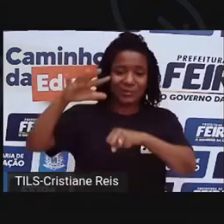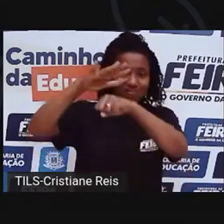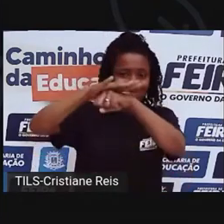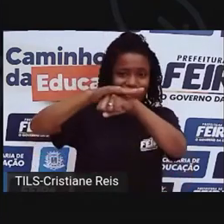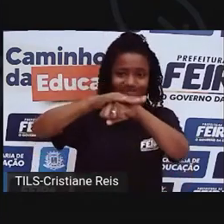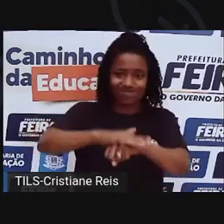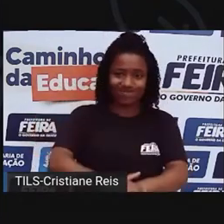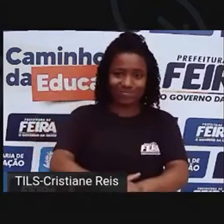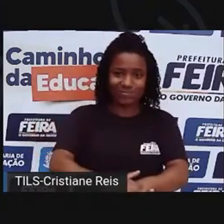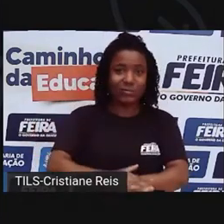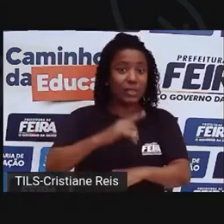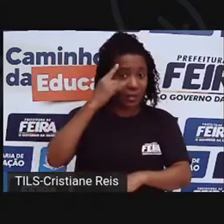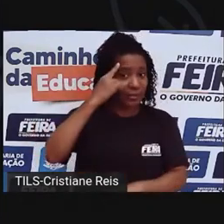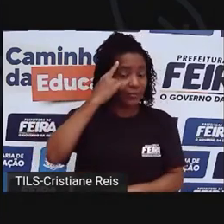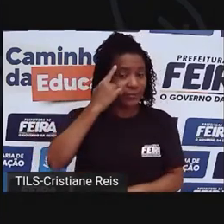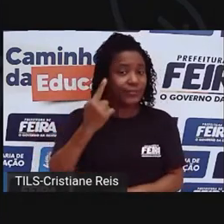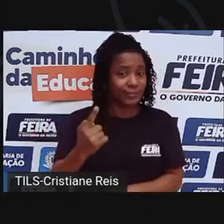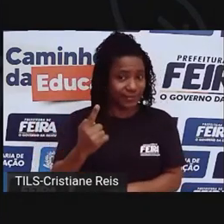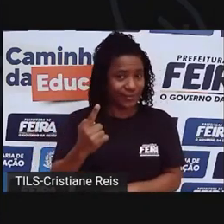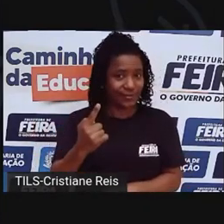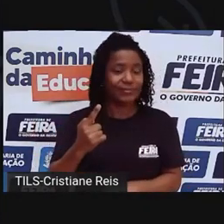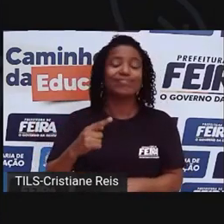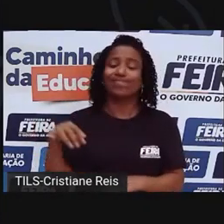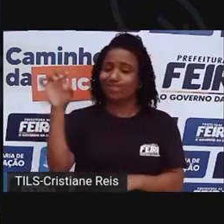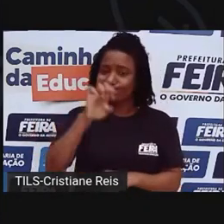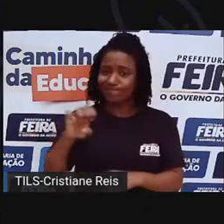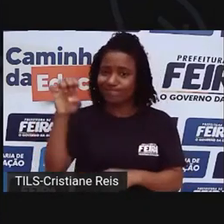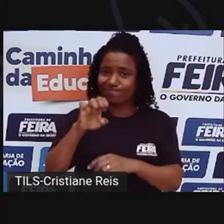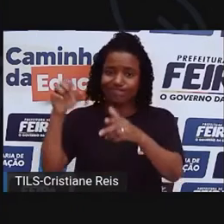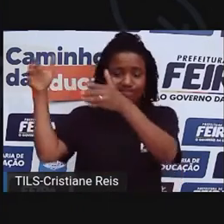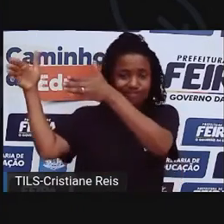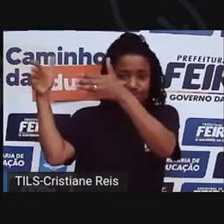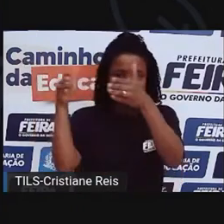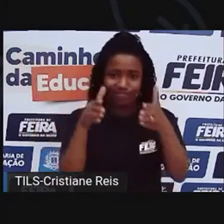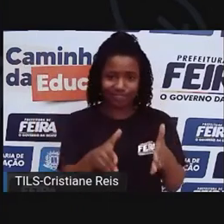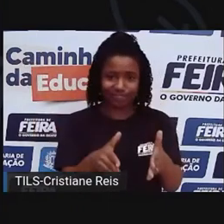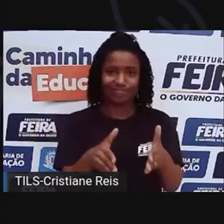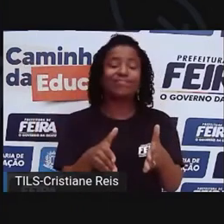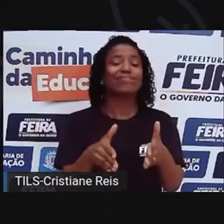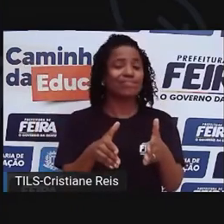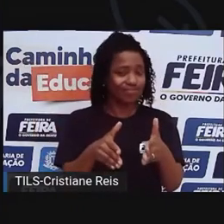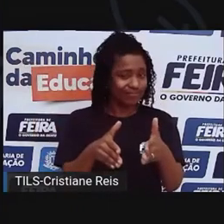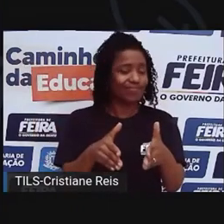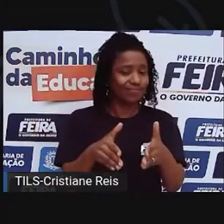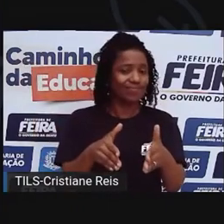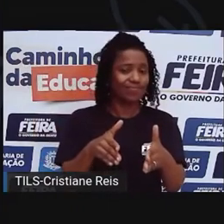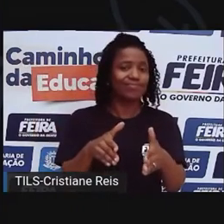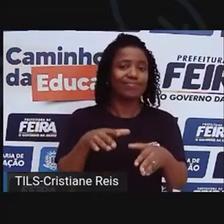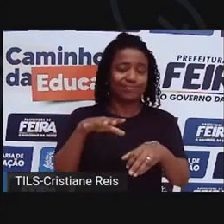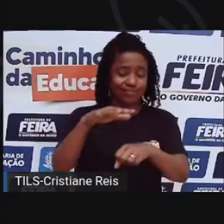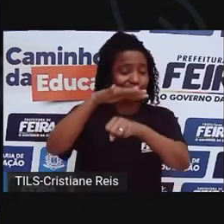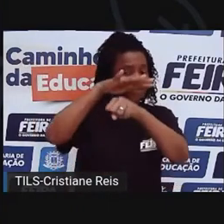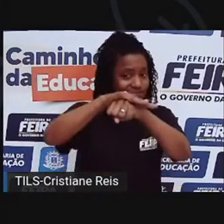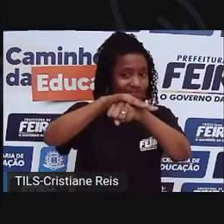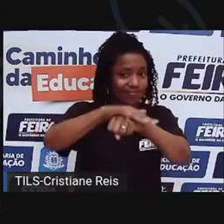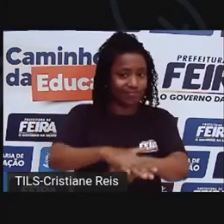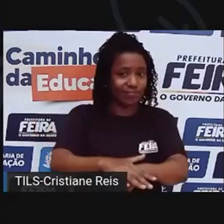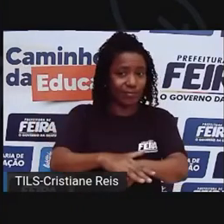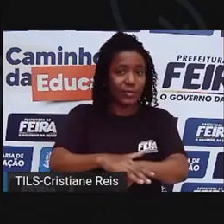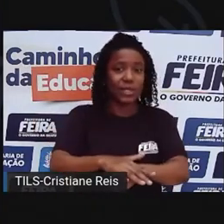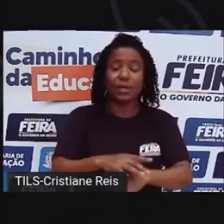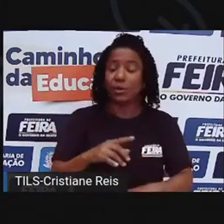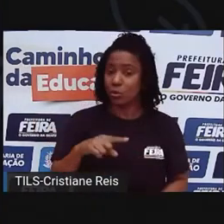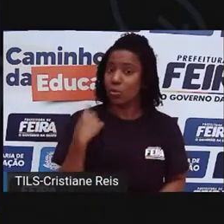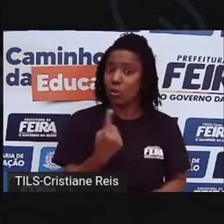chegaram aqui no nosso território, dominaram e a gente meio que seguiu dominado por muito tempo, se é que a gente não é dominado até